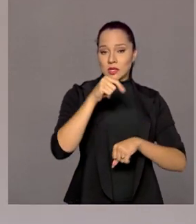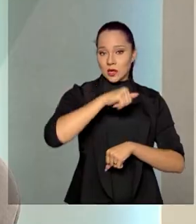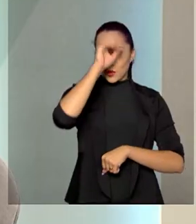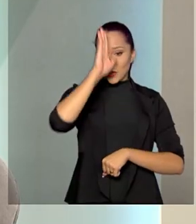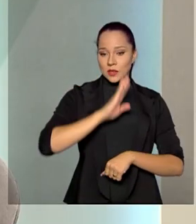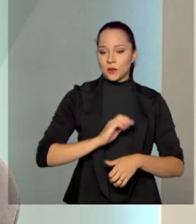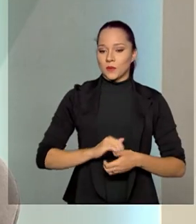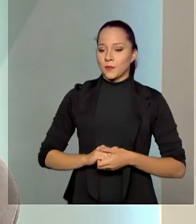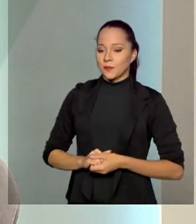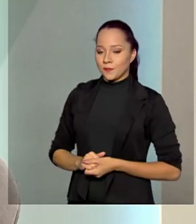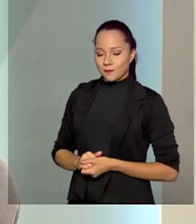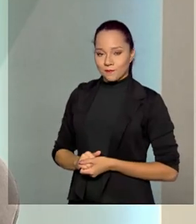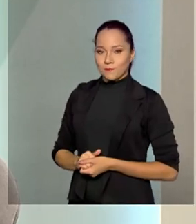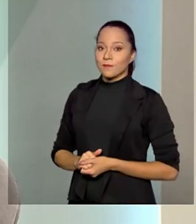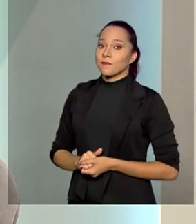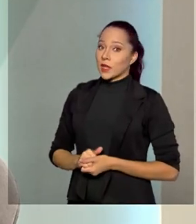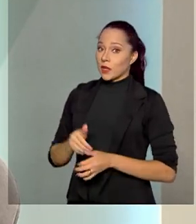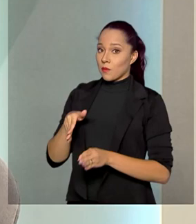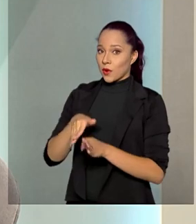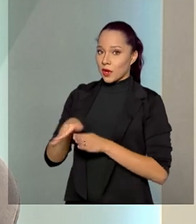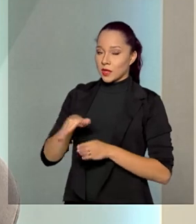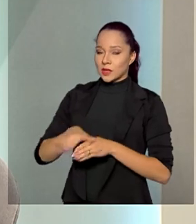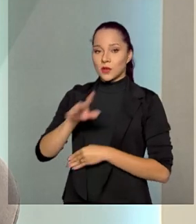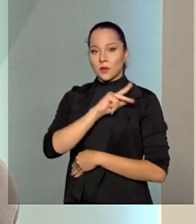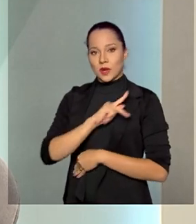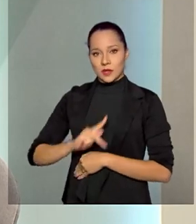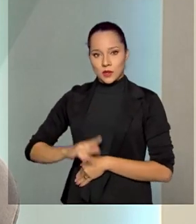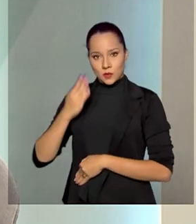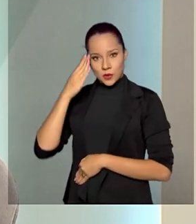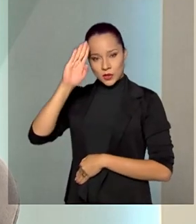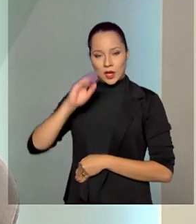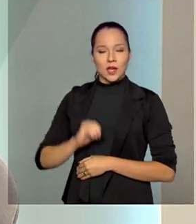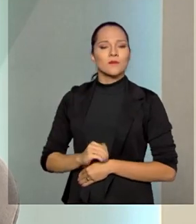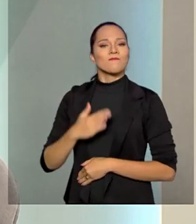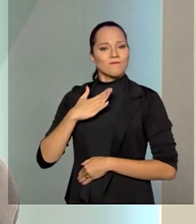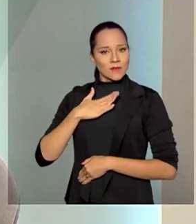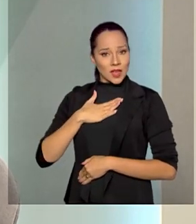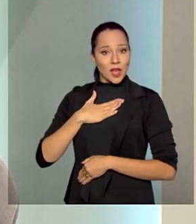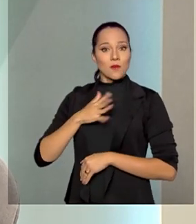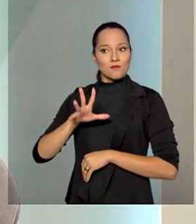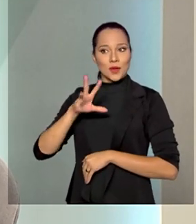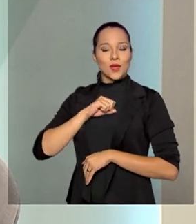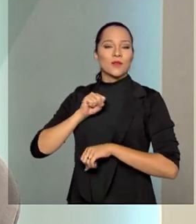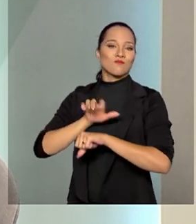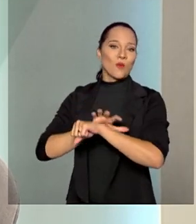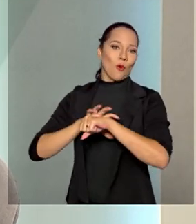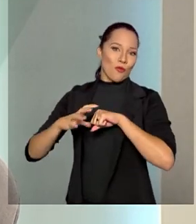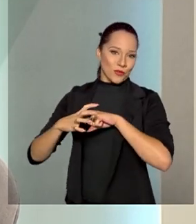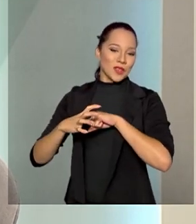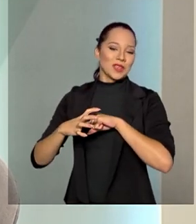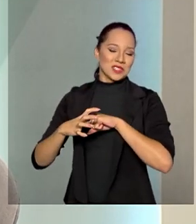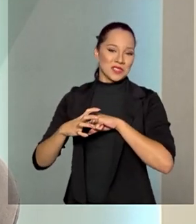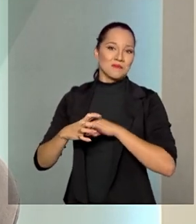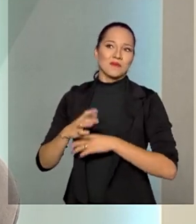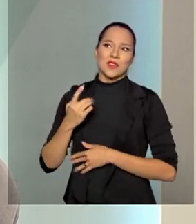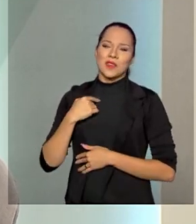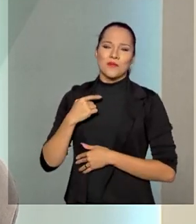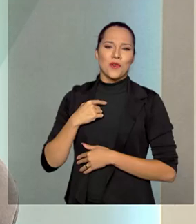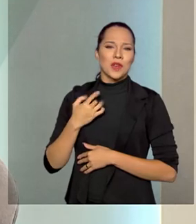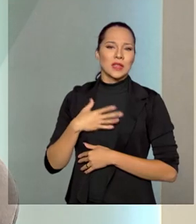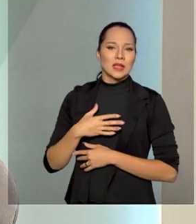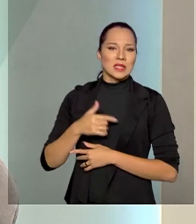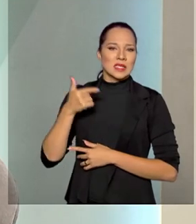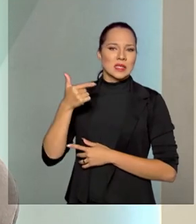Brasil? Por orientação do presidente Bolsonaro, eu estava com Covid na época, que foi na